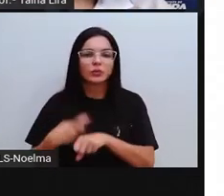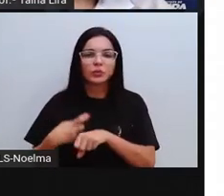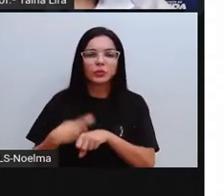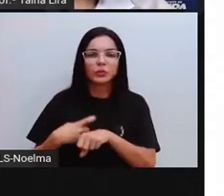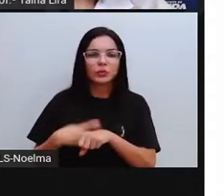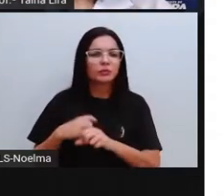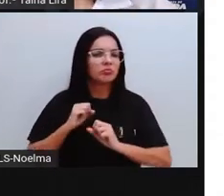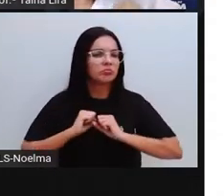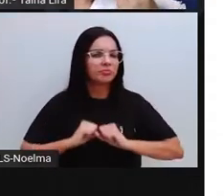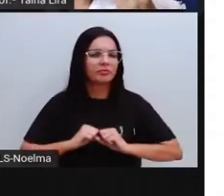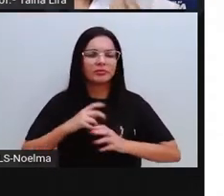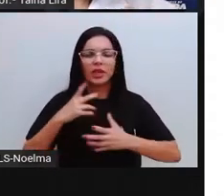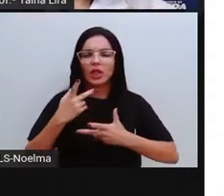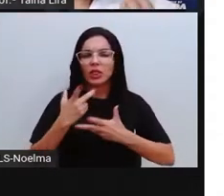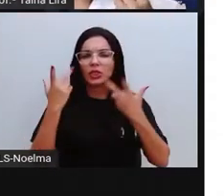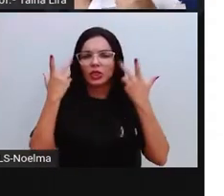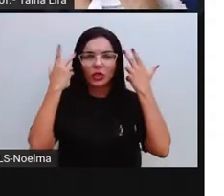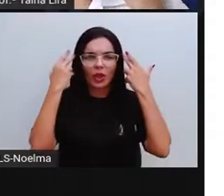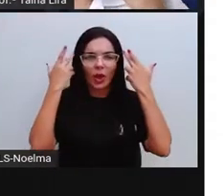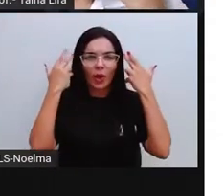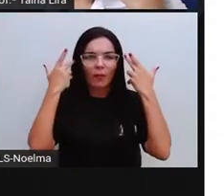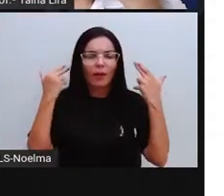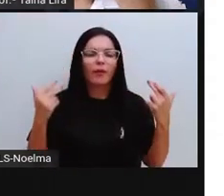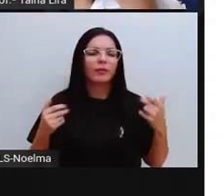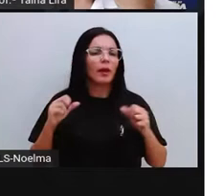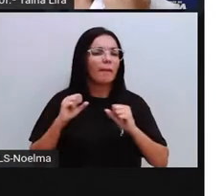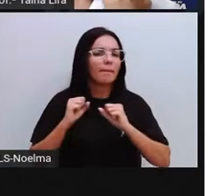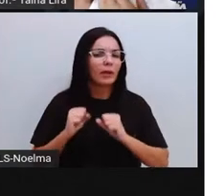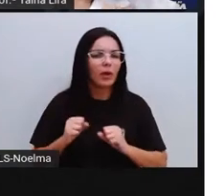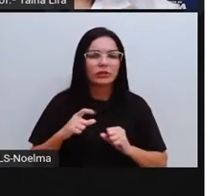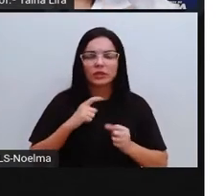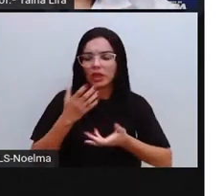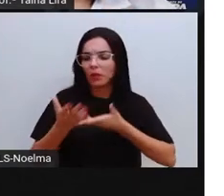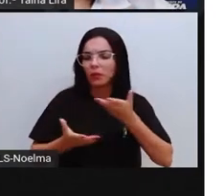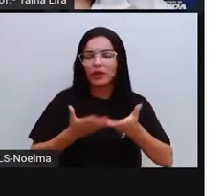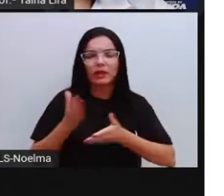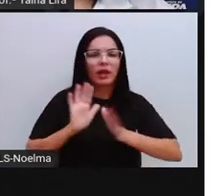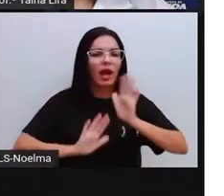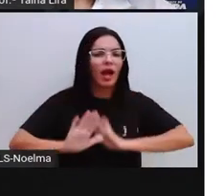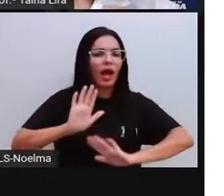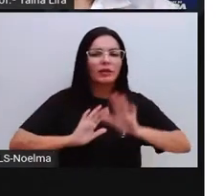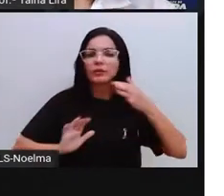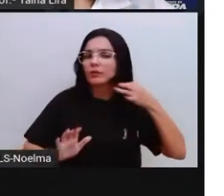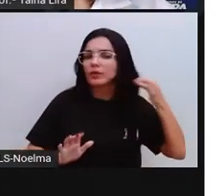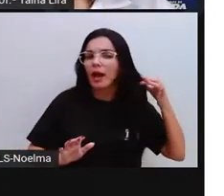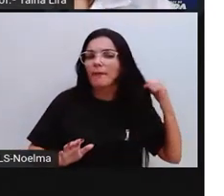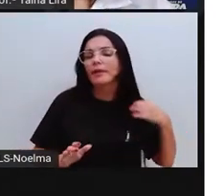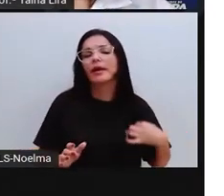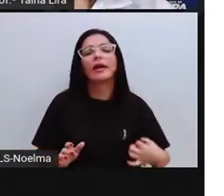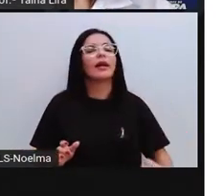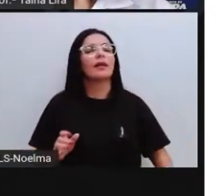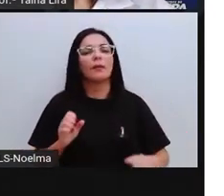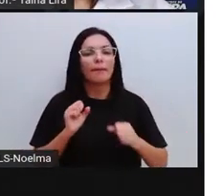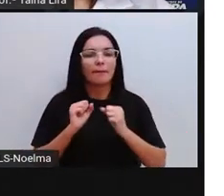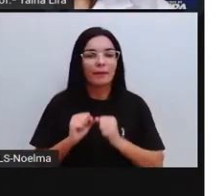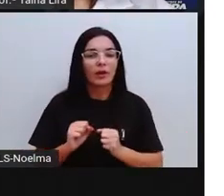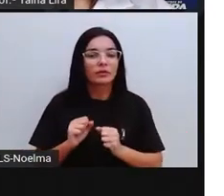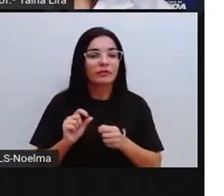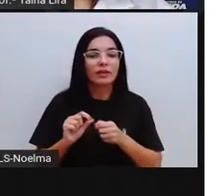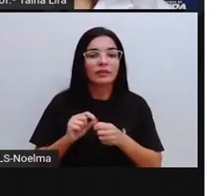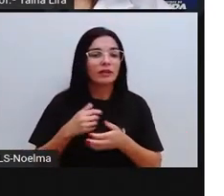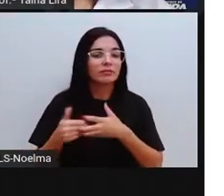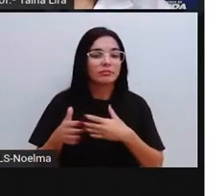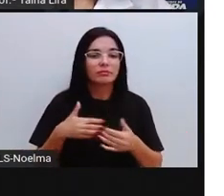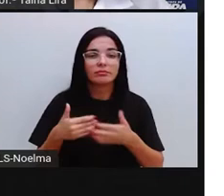você... como as pessoas que têm um cabelo crespo podem cuidar do seu cabelo, tá? E aí ela vem